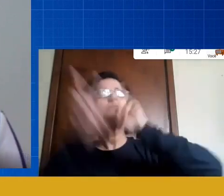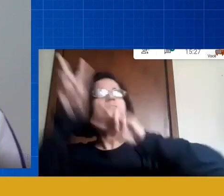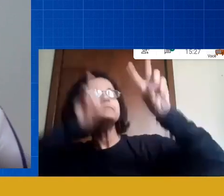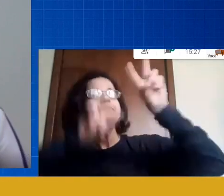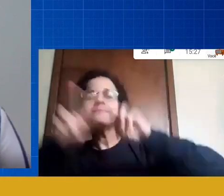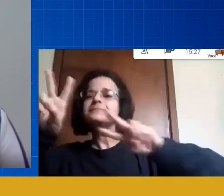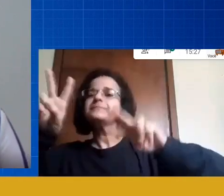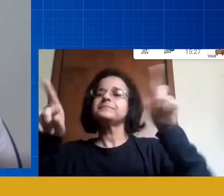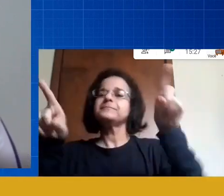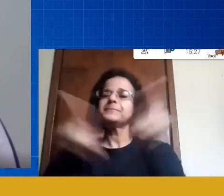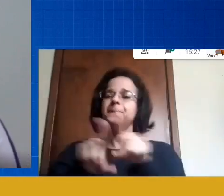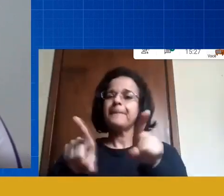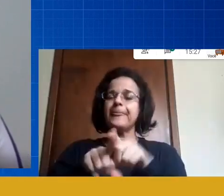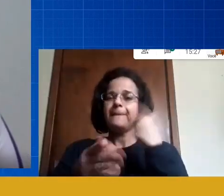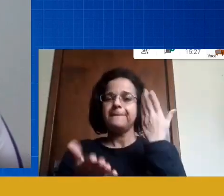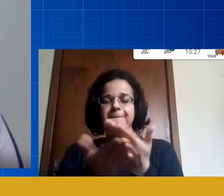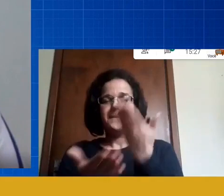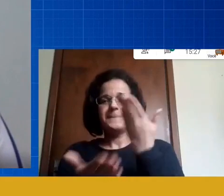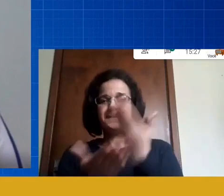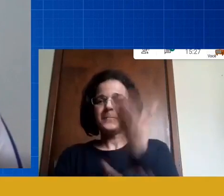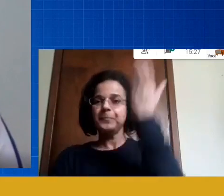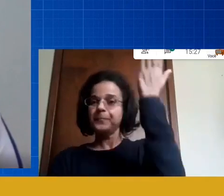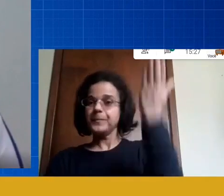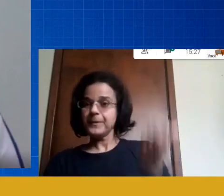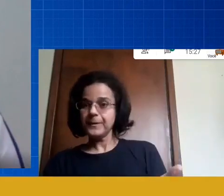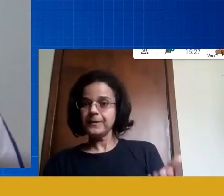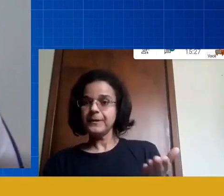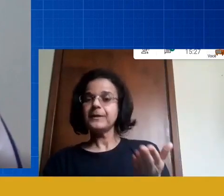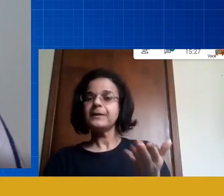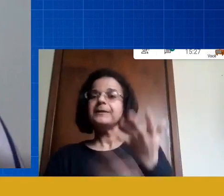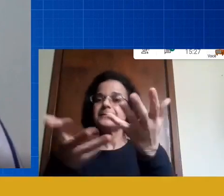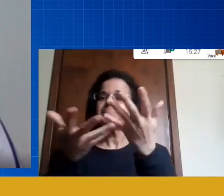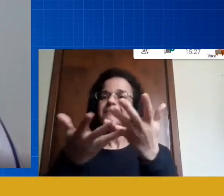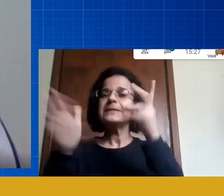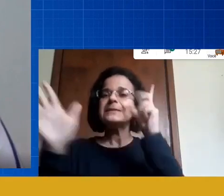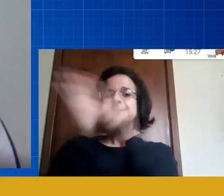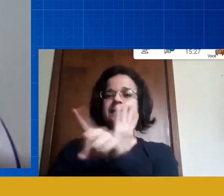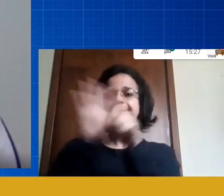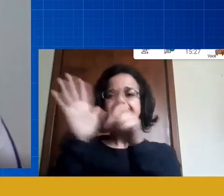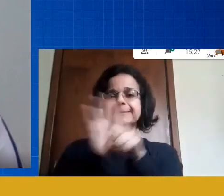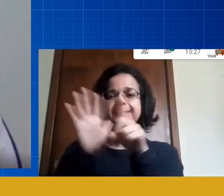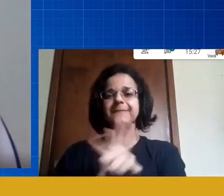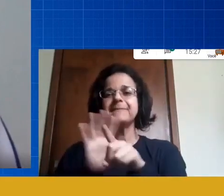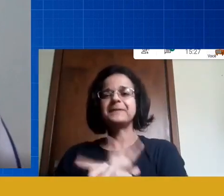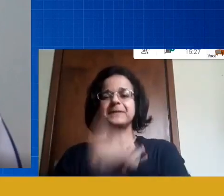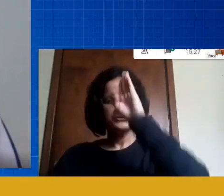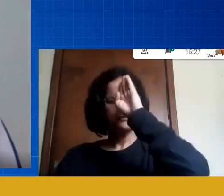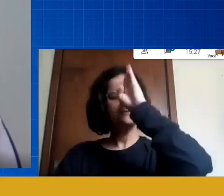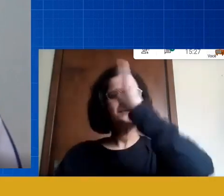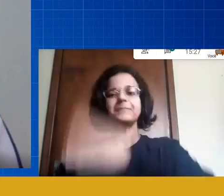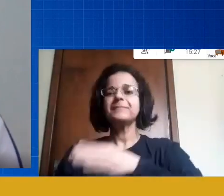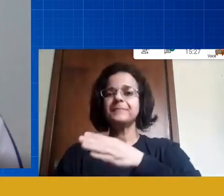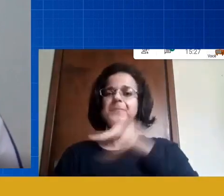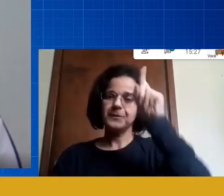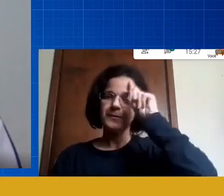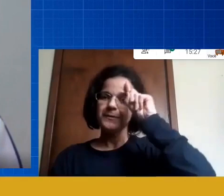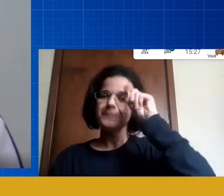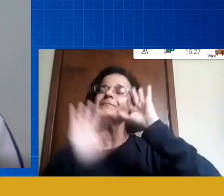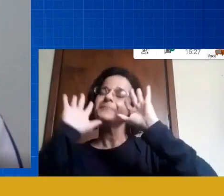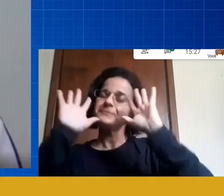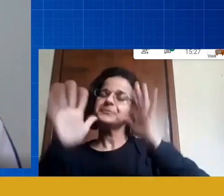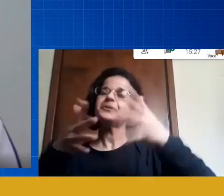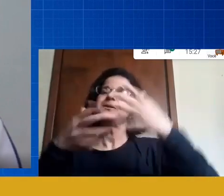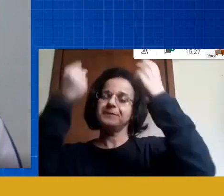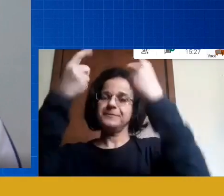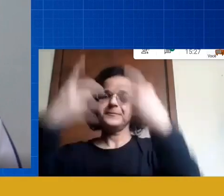dos seus estudos e das suas buscas inquietações periódicas e diretas porque como eu acabei de falar se a gente sabe a